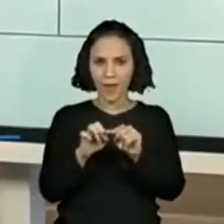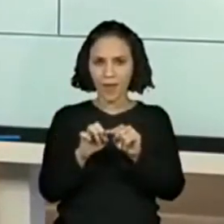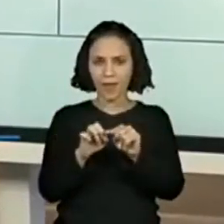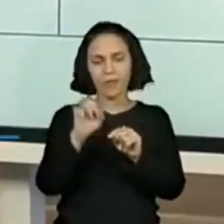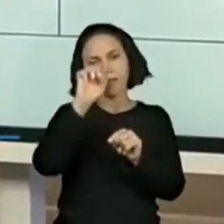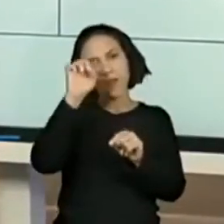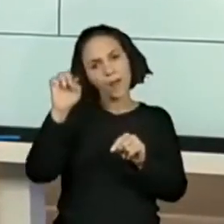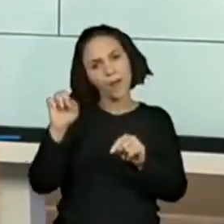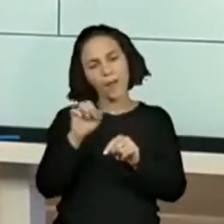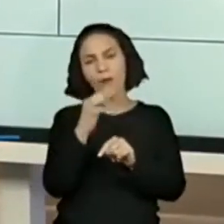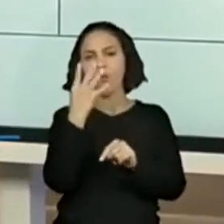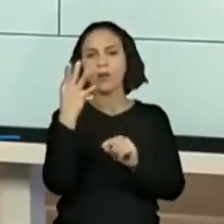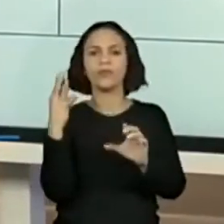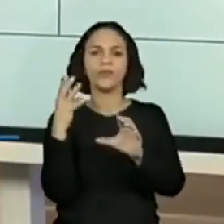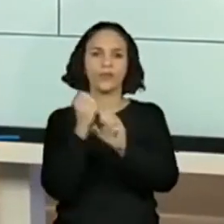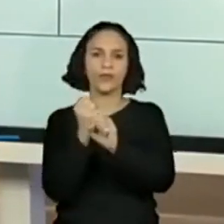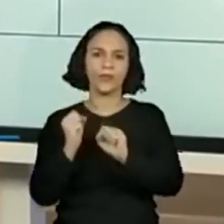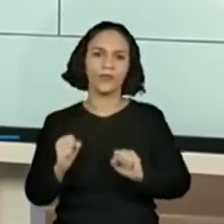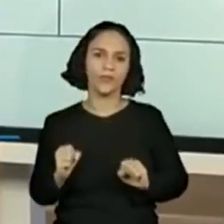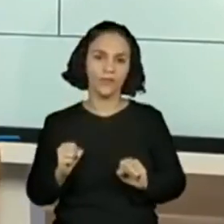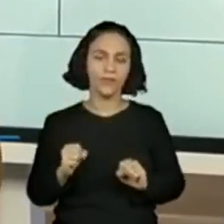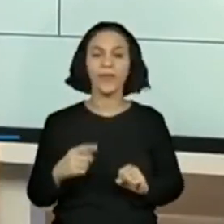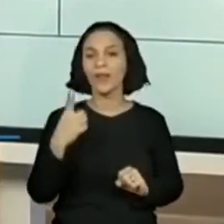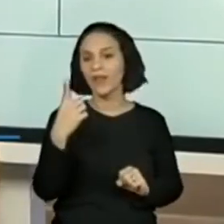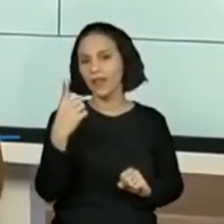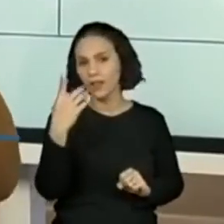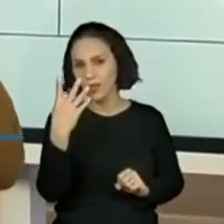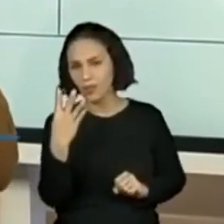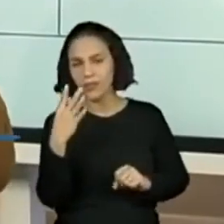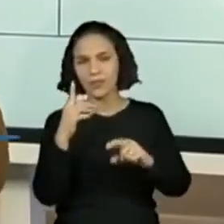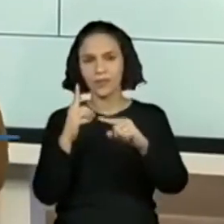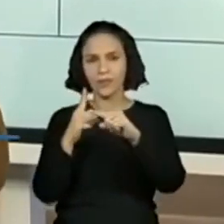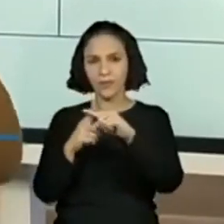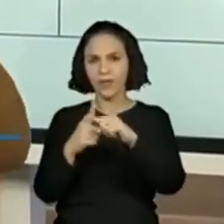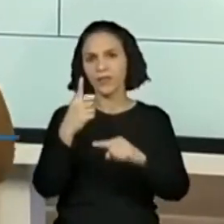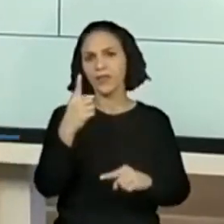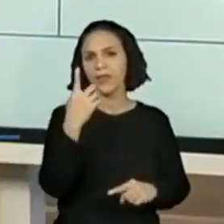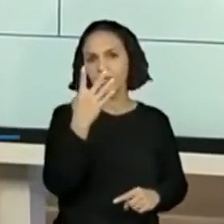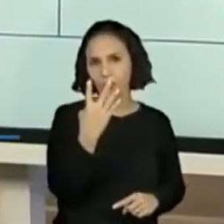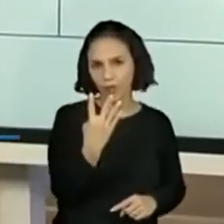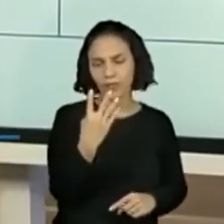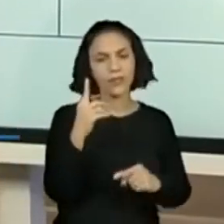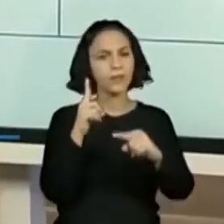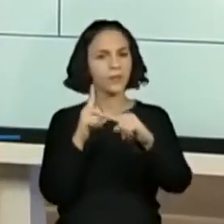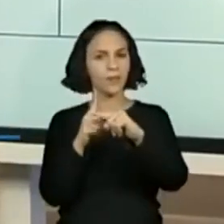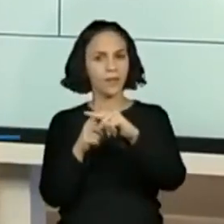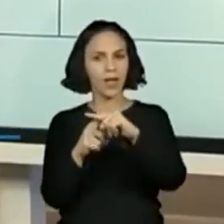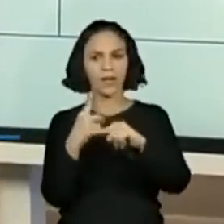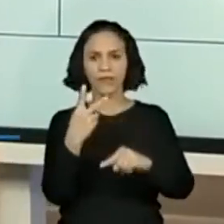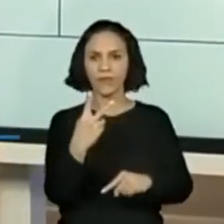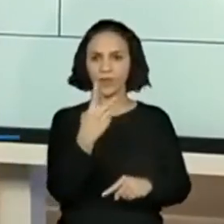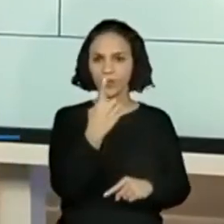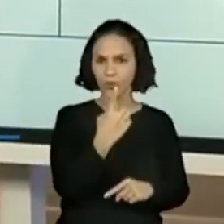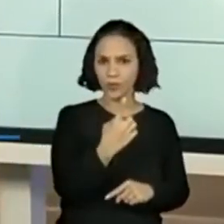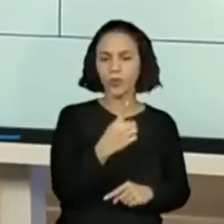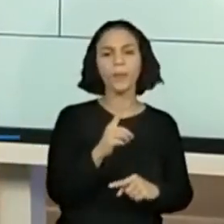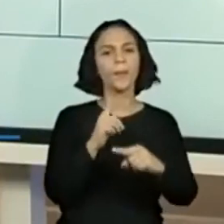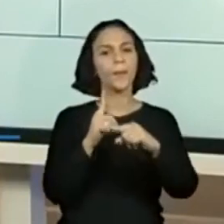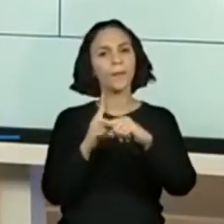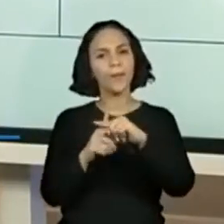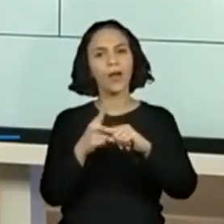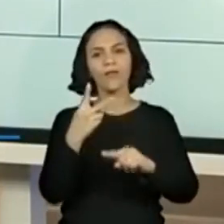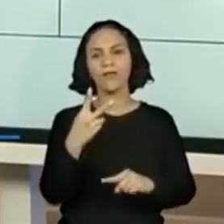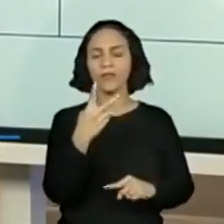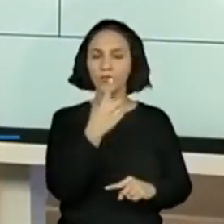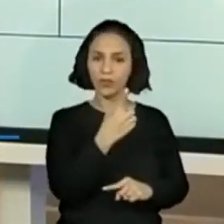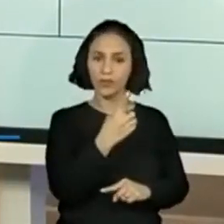Eliomara falou, a gente vai fazer 14 mais 14 e mais 21 mais 21. Também posso utilizar a